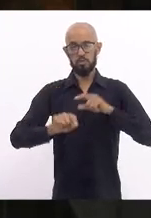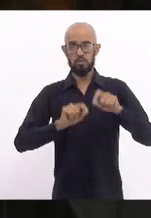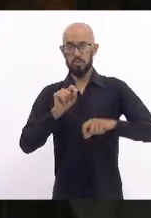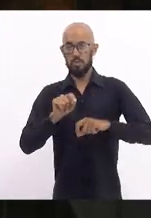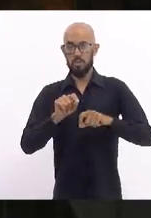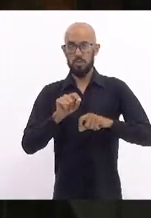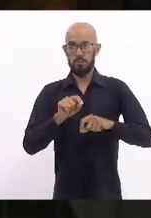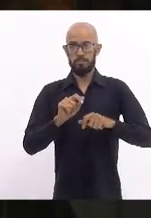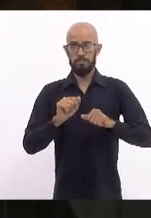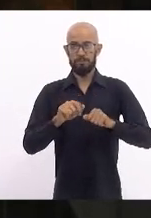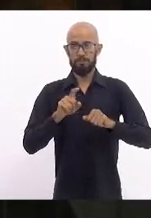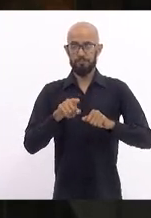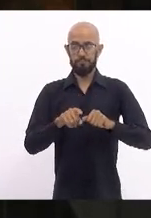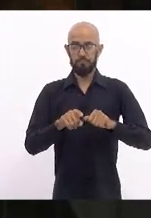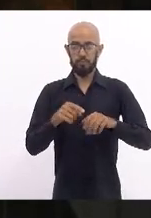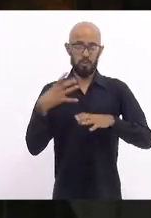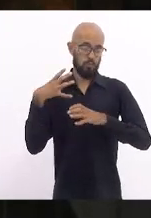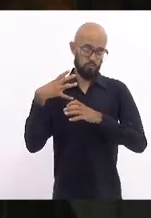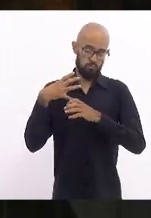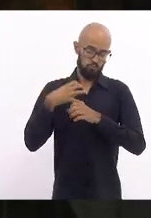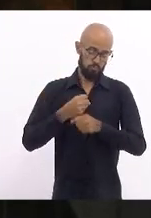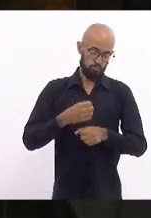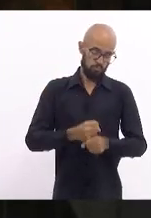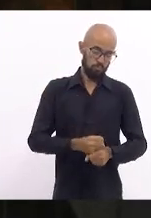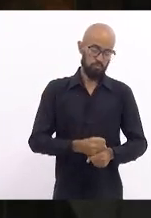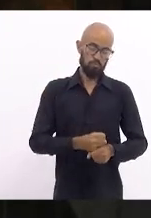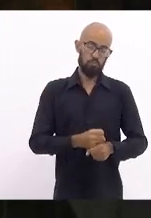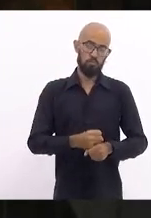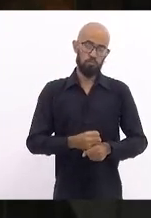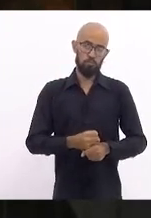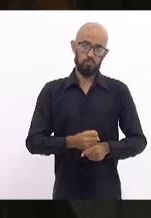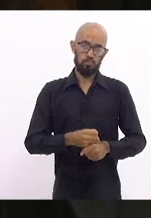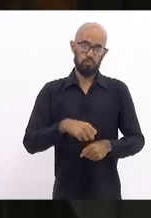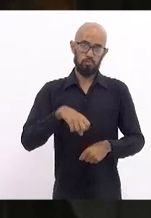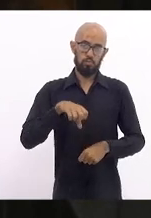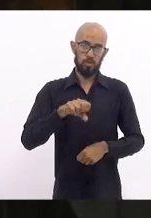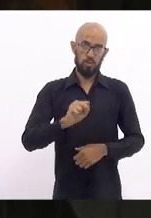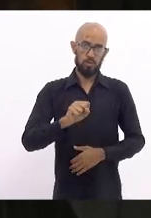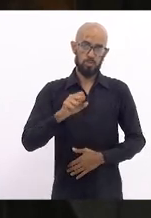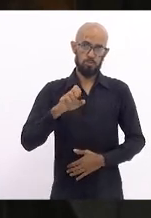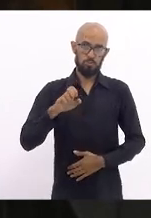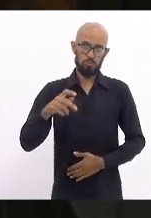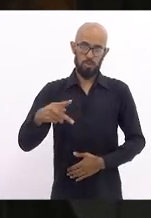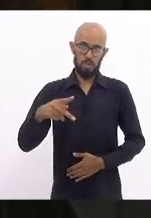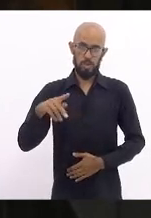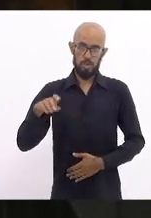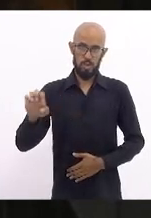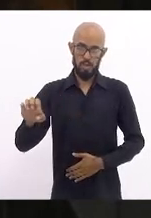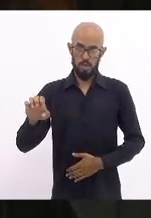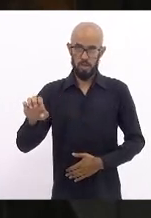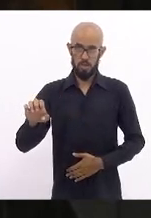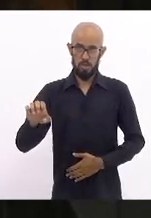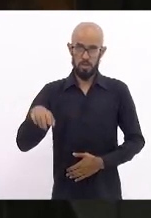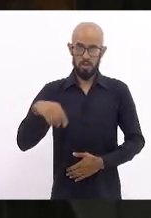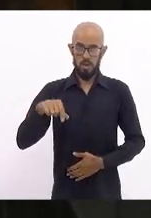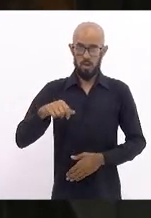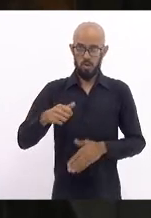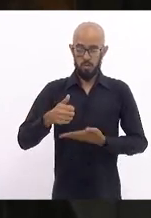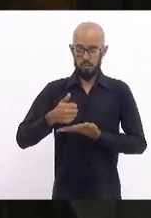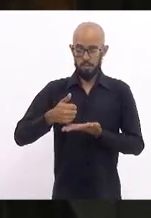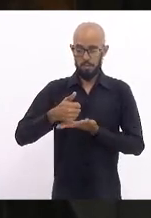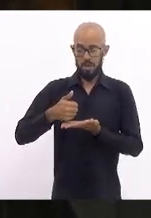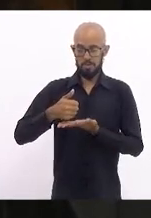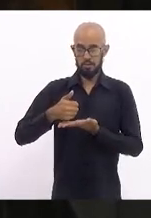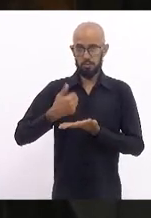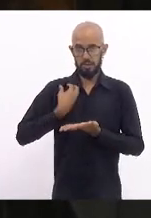da composição do FPE, que é o Fundo de Participação do Estado, e do